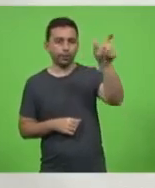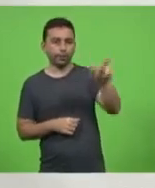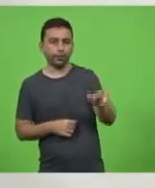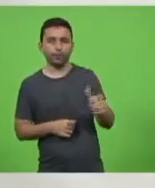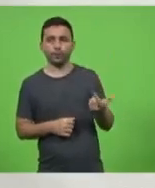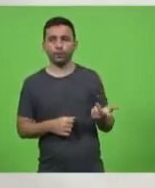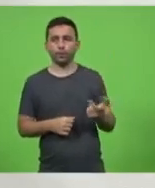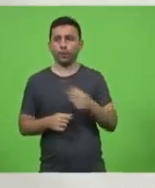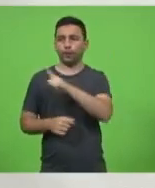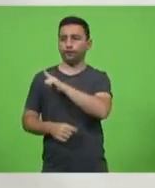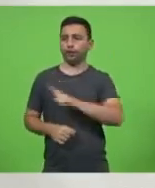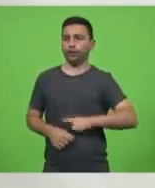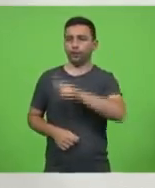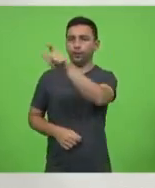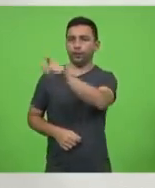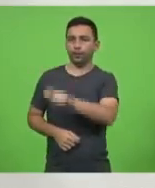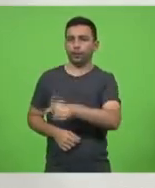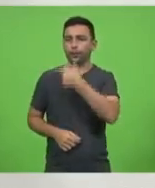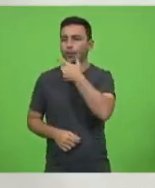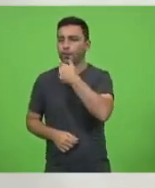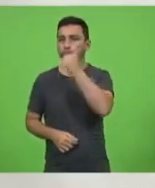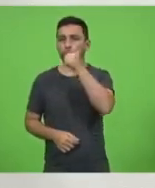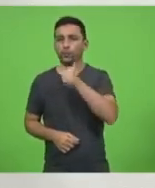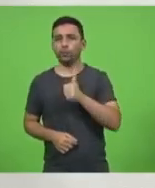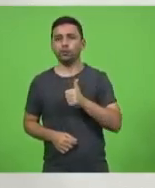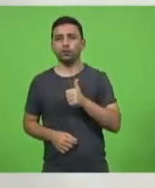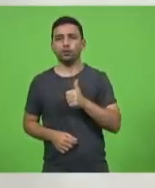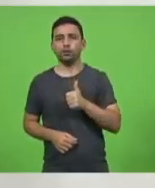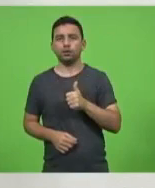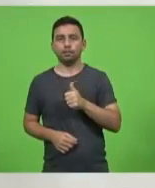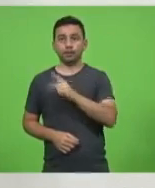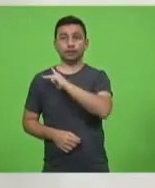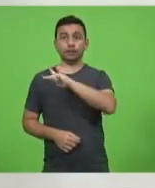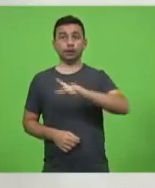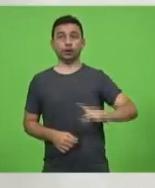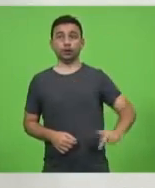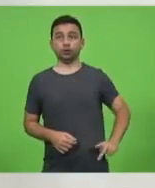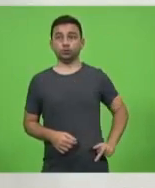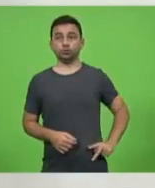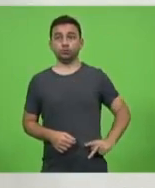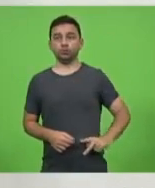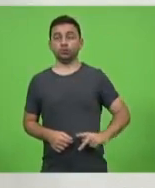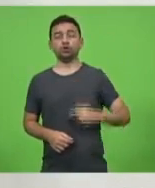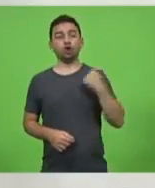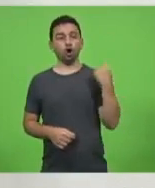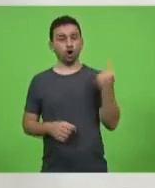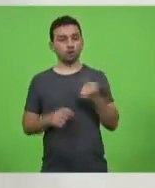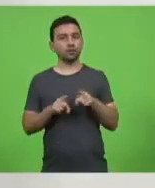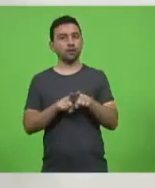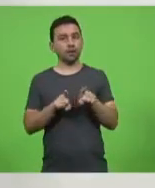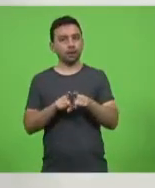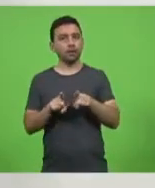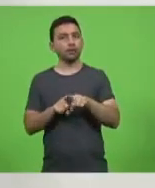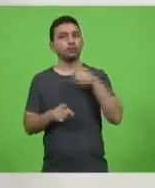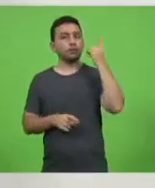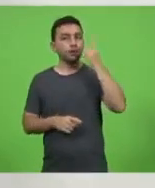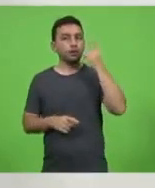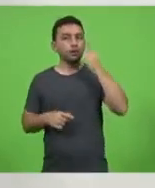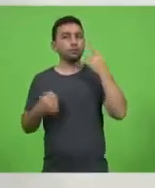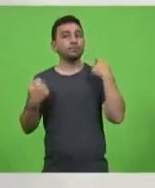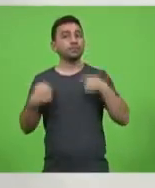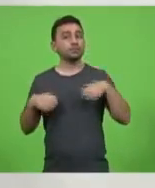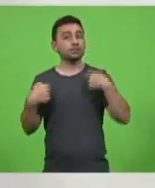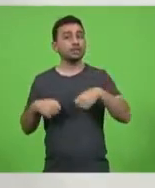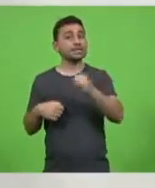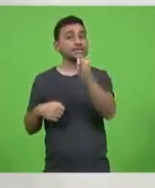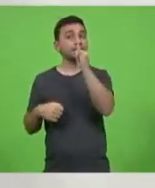o governador, a governadora, o presidente, nós, deputados, nós temos que dar os